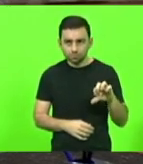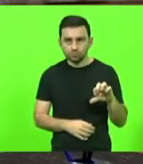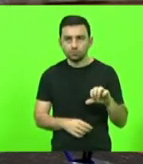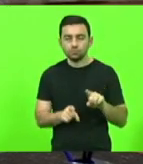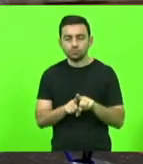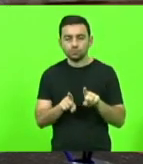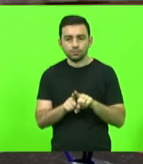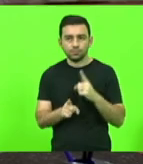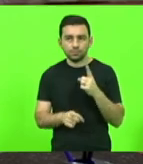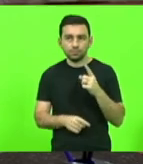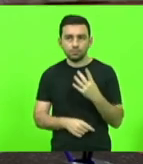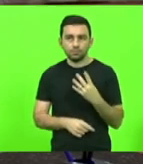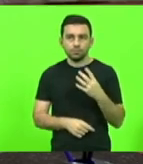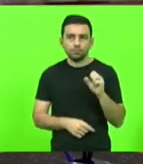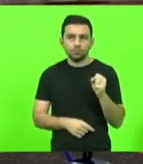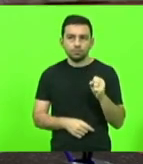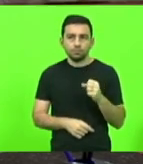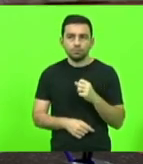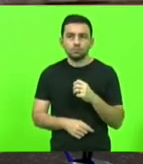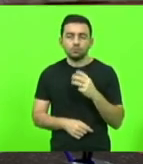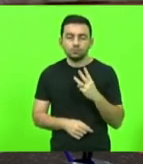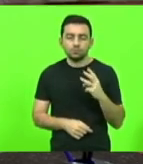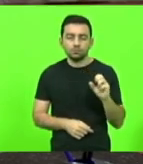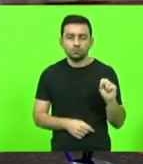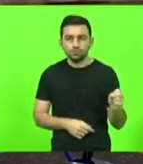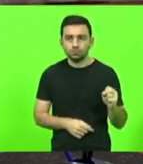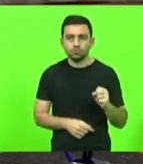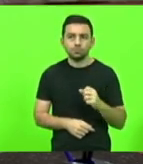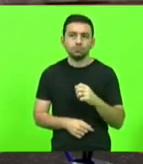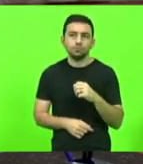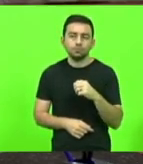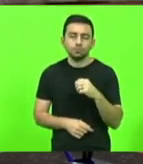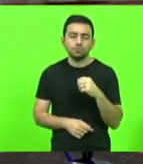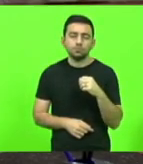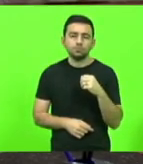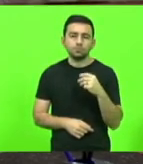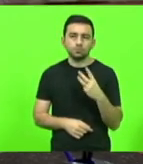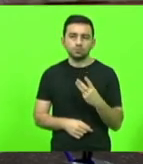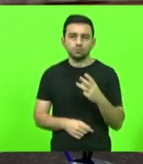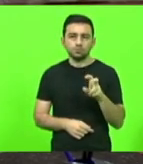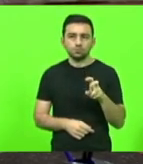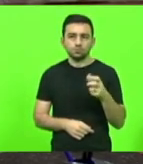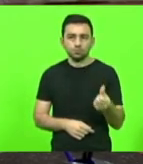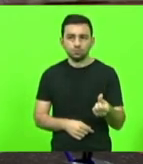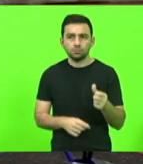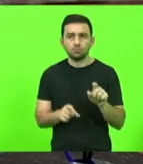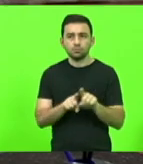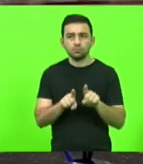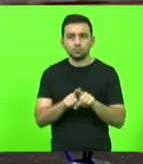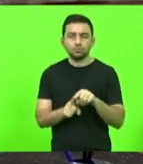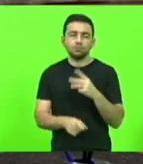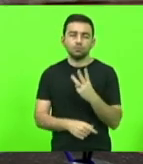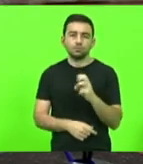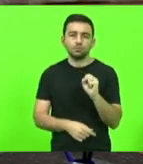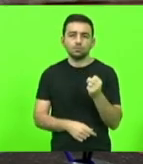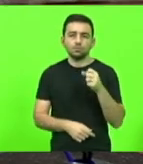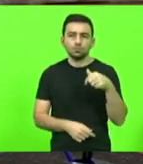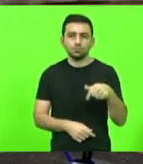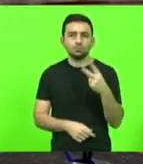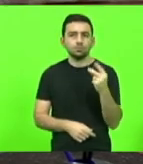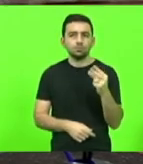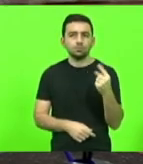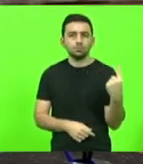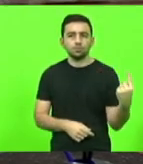297, 338, 356 e 387 de 2021.